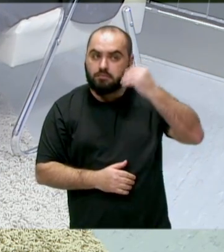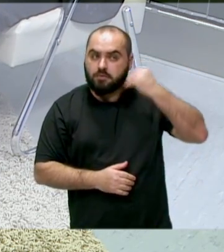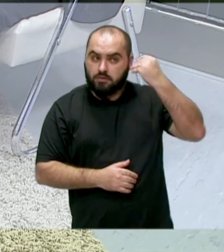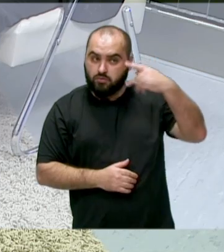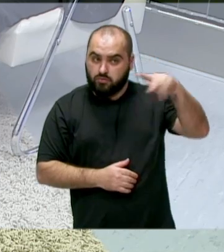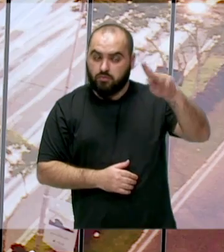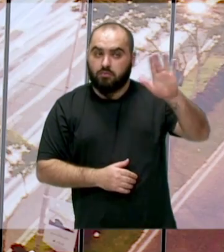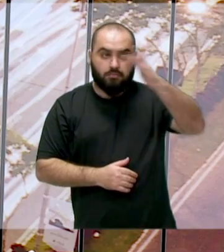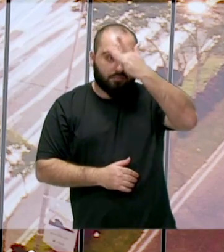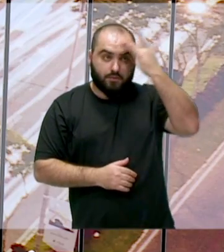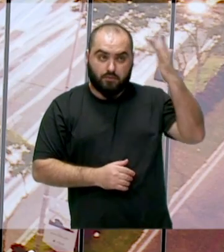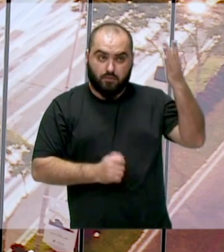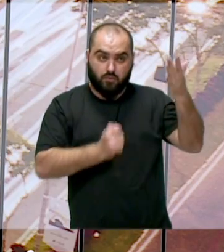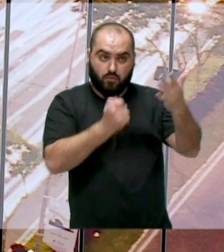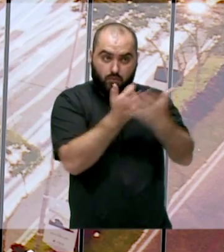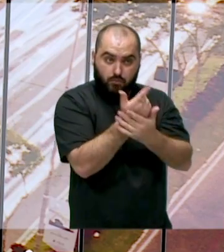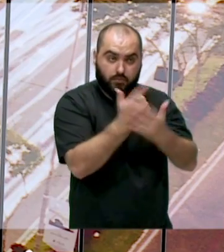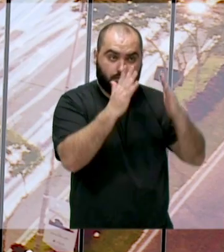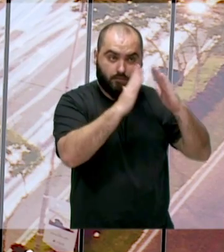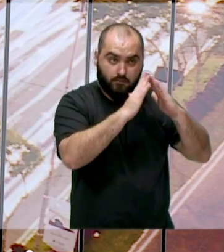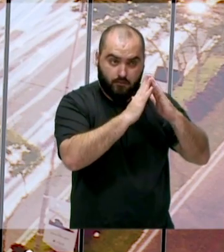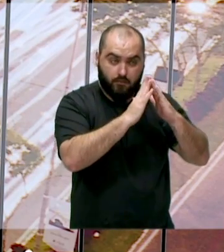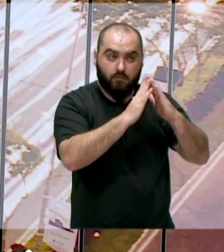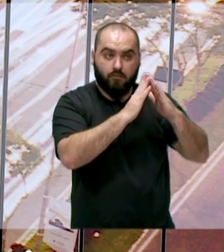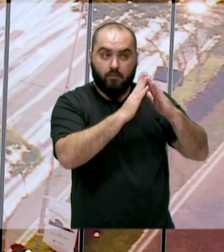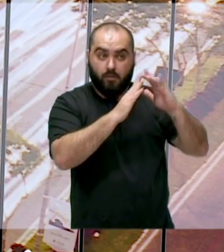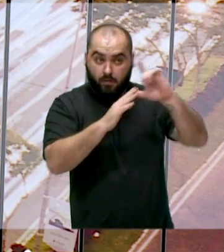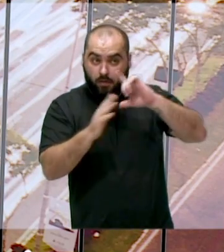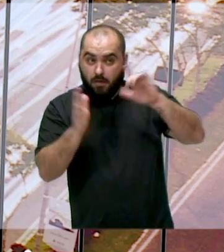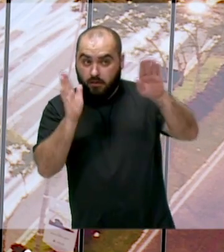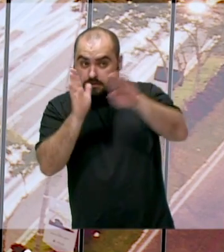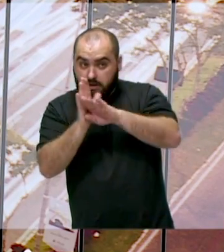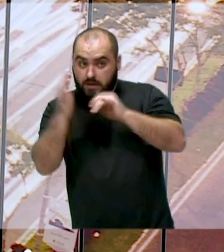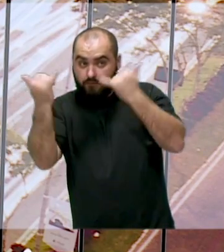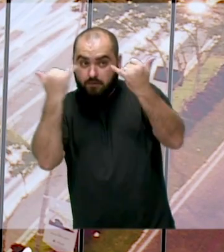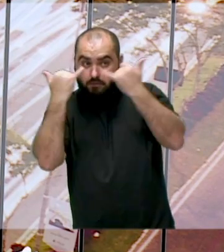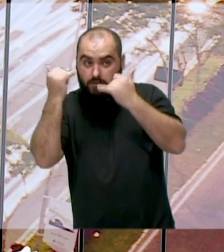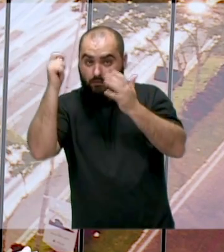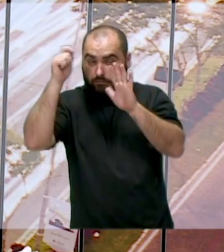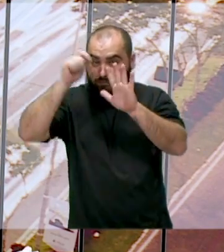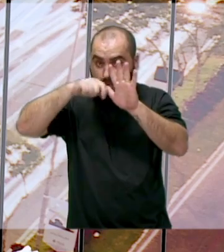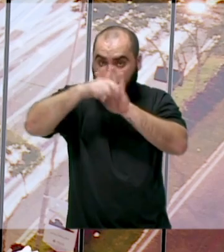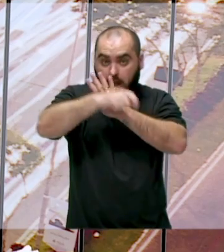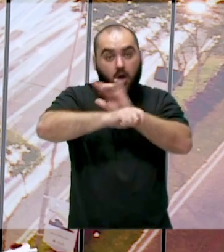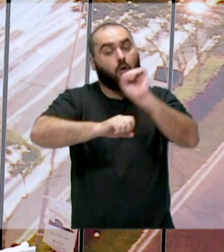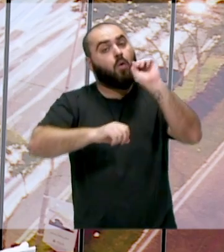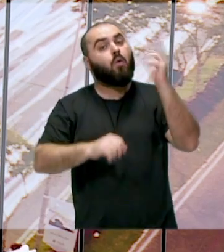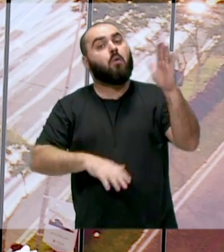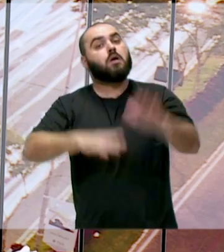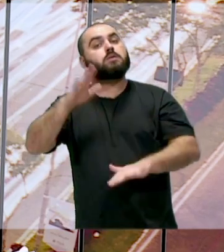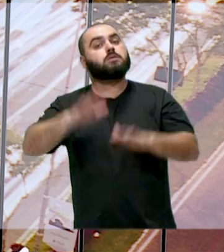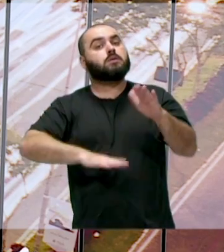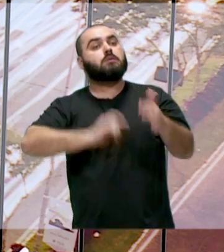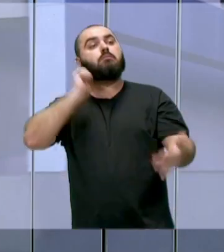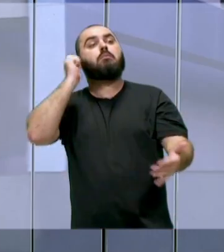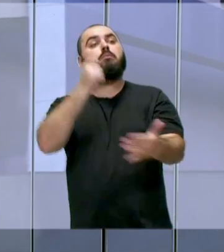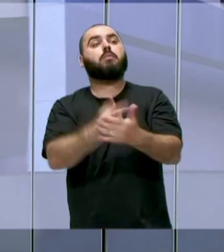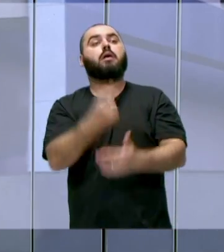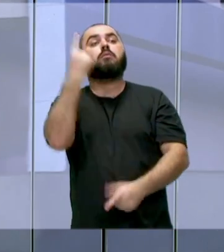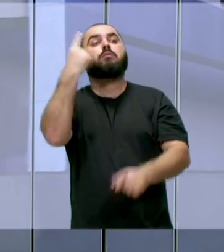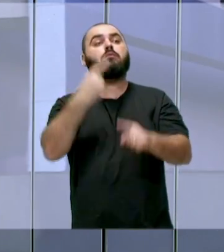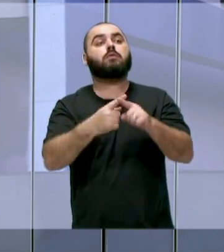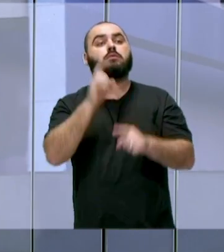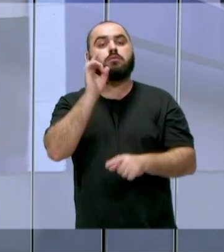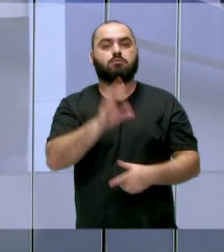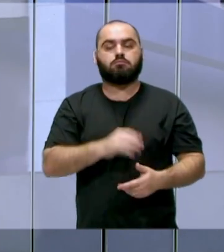comprador do imóvel hoje, ele está recebendo as informações a respeito do parcelamento ou às vezes passa batido e ele acaba pagando a vista? Por